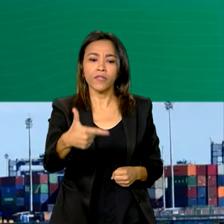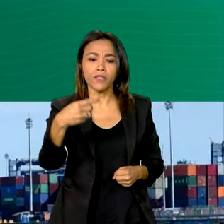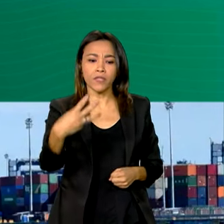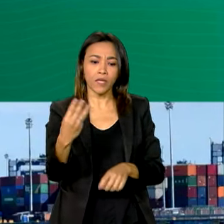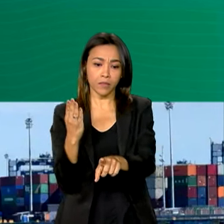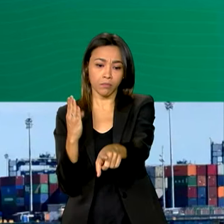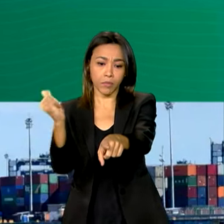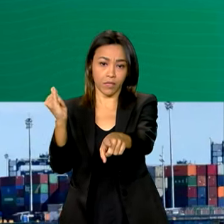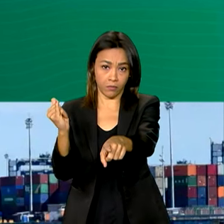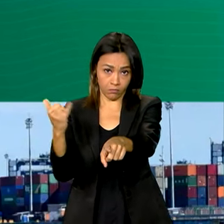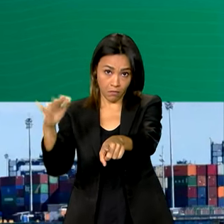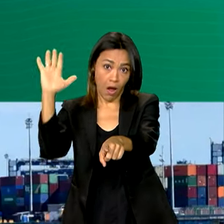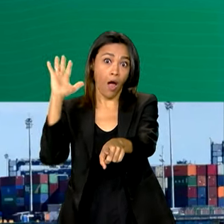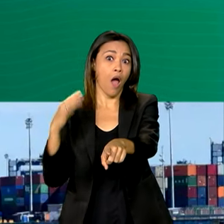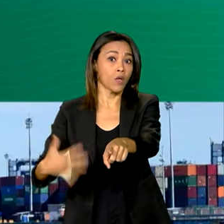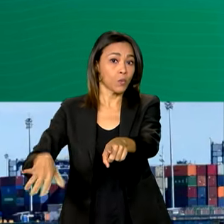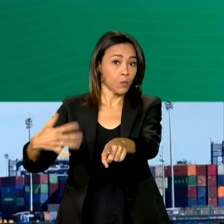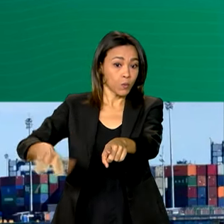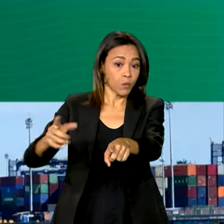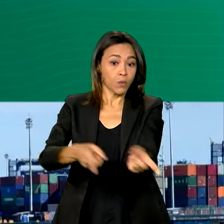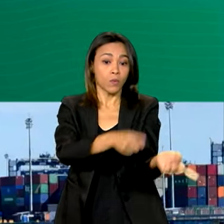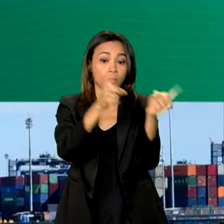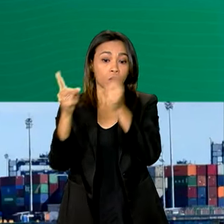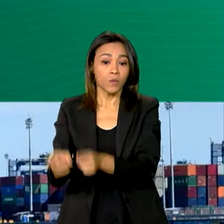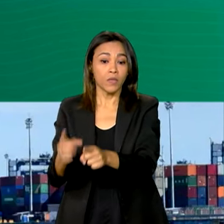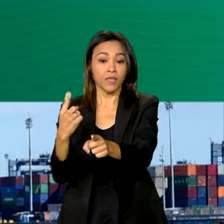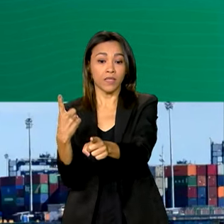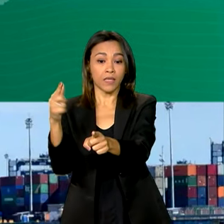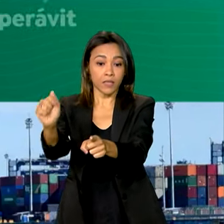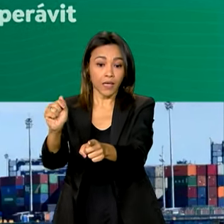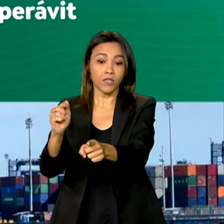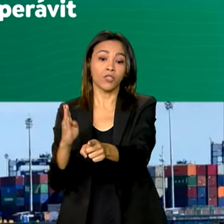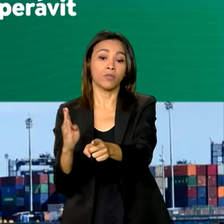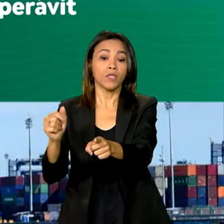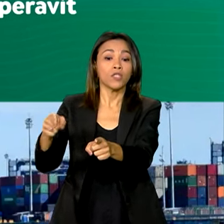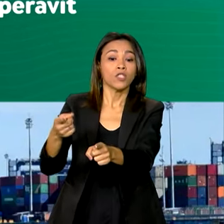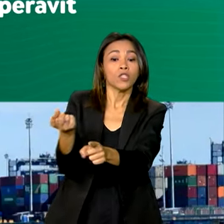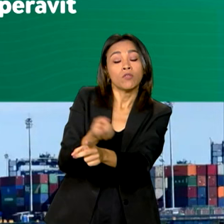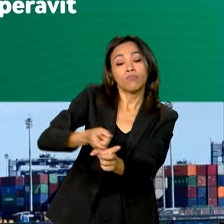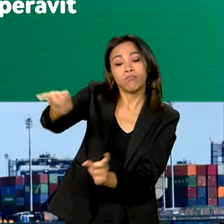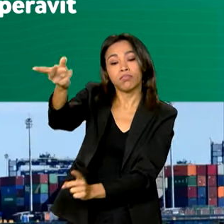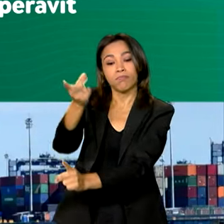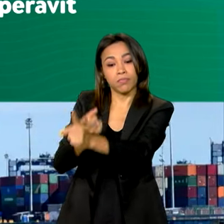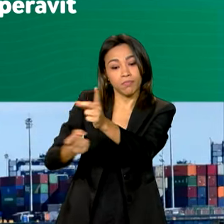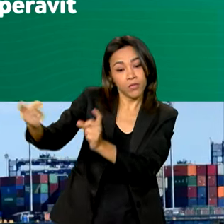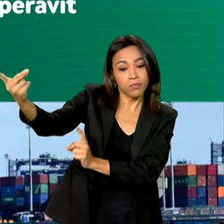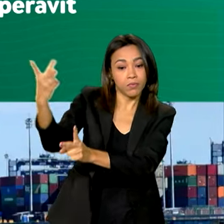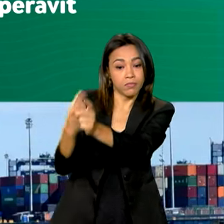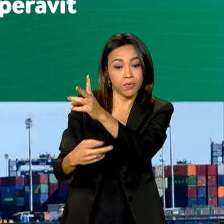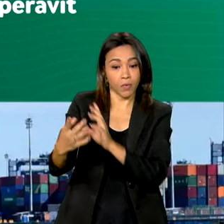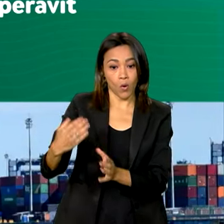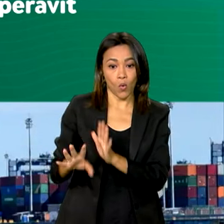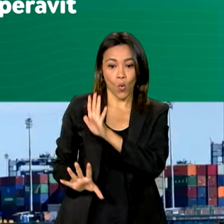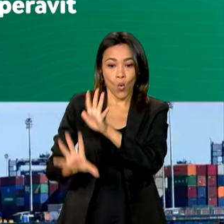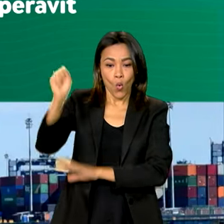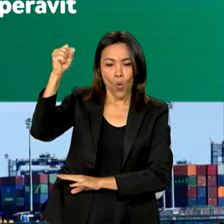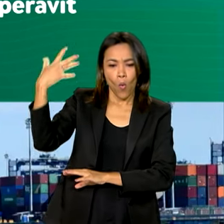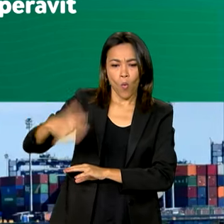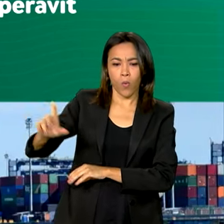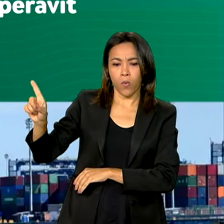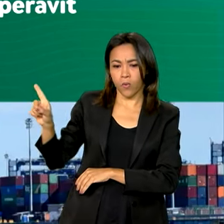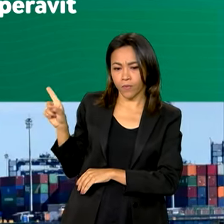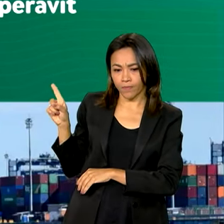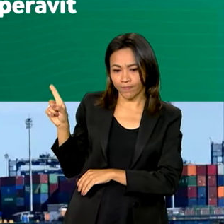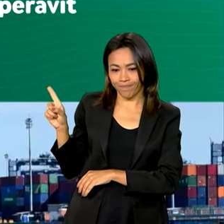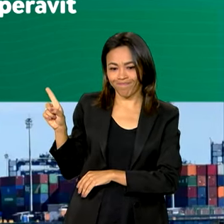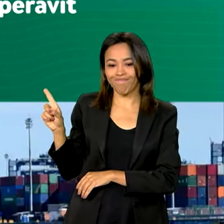bilhões de dólares e importou 17 bilhões de dólares, com superávit de 6 bilhões e 500